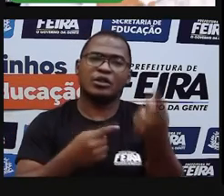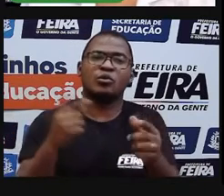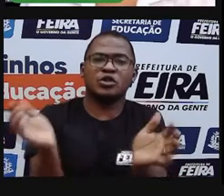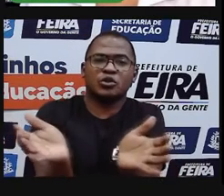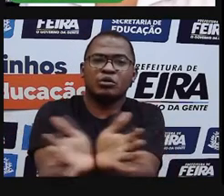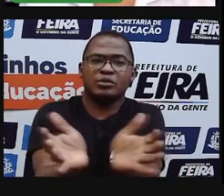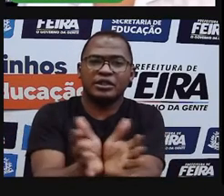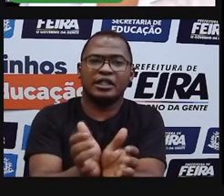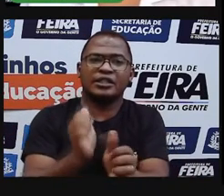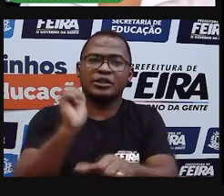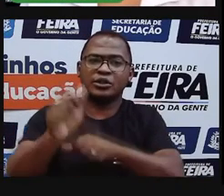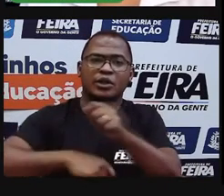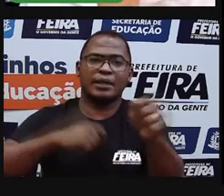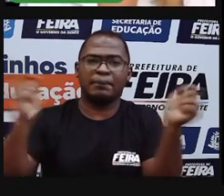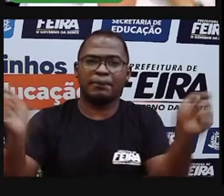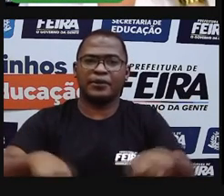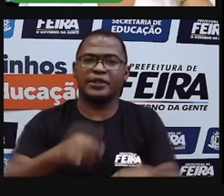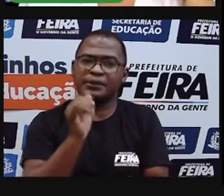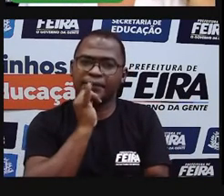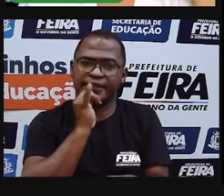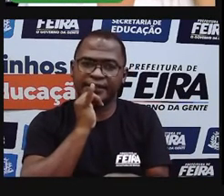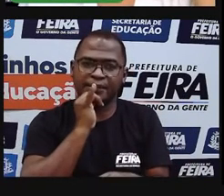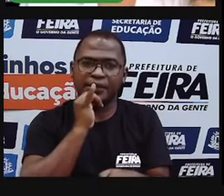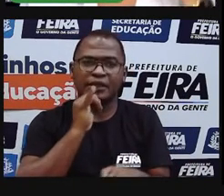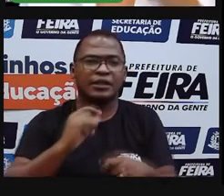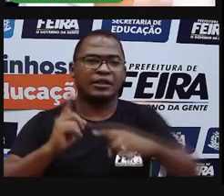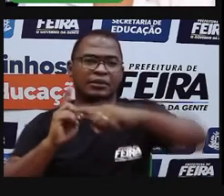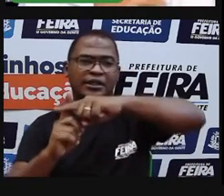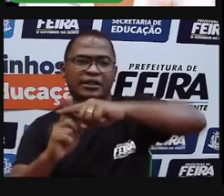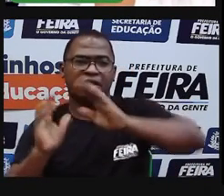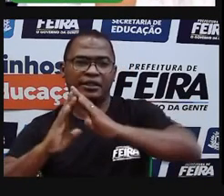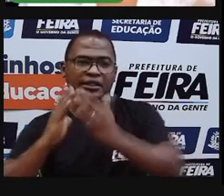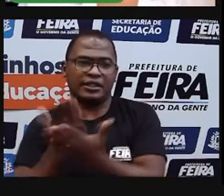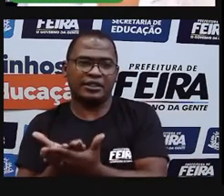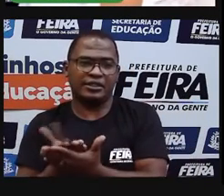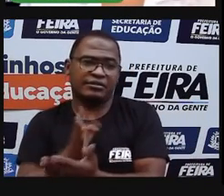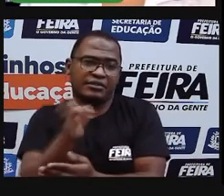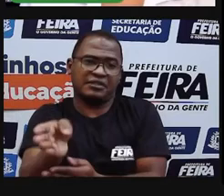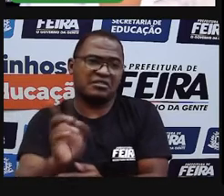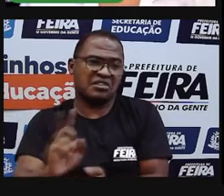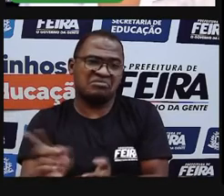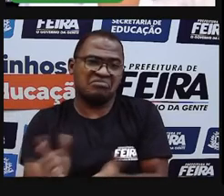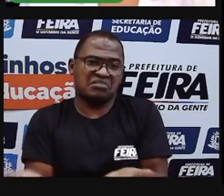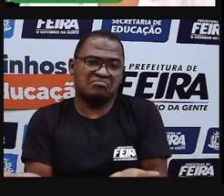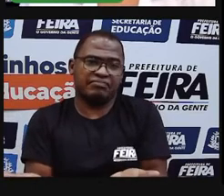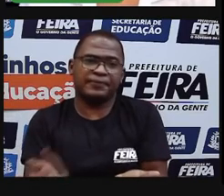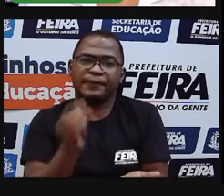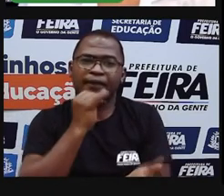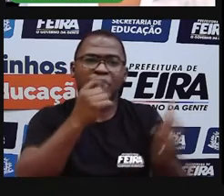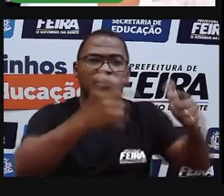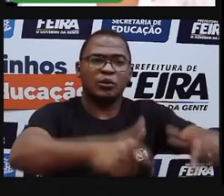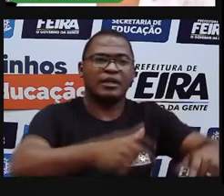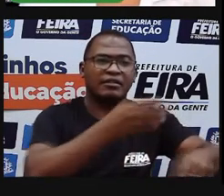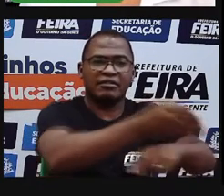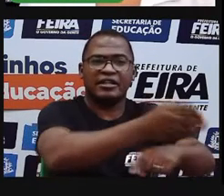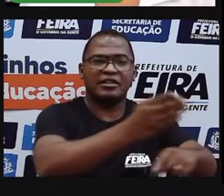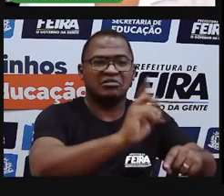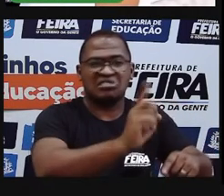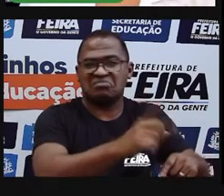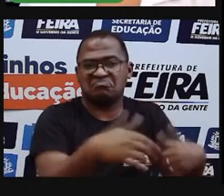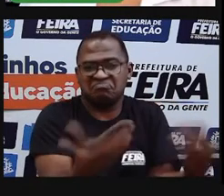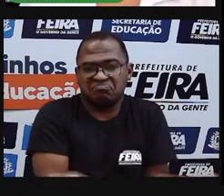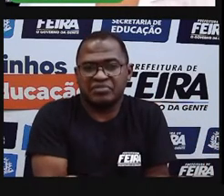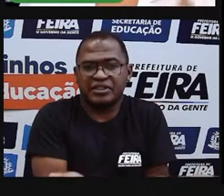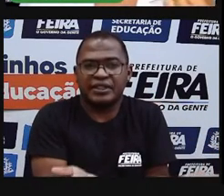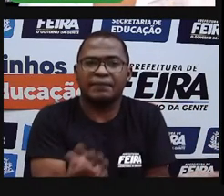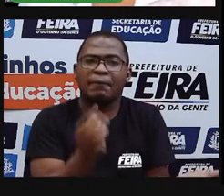Claro que esse direito, ele não é garantido para todos. A gente sabe que tem localidades que não tem uma escola com estrutura boa para